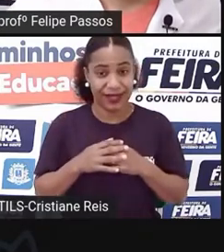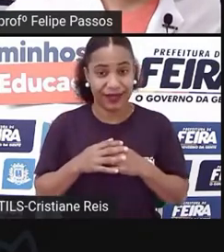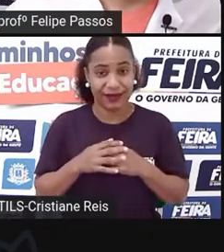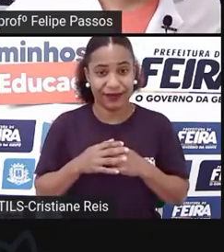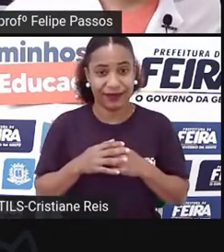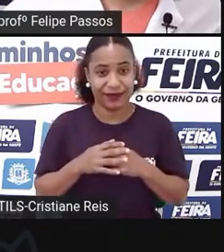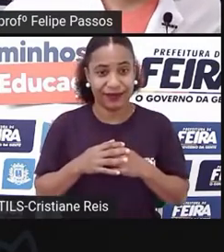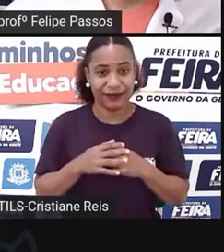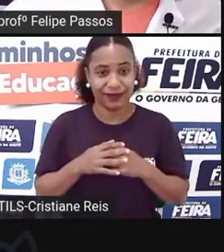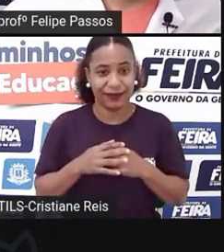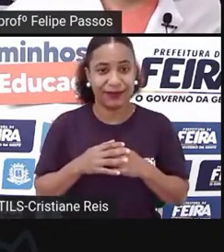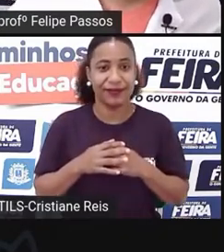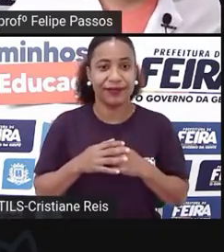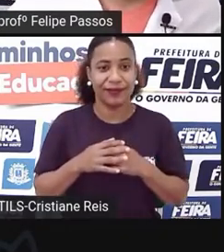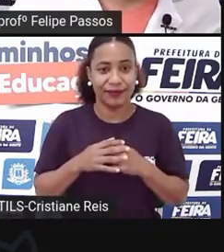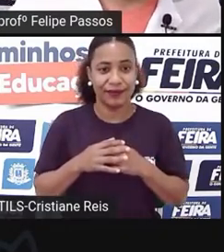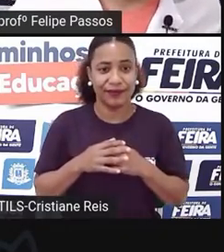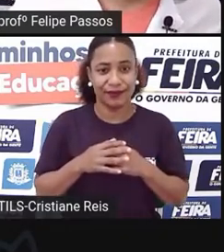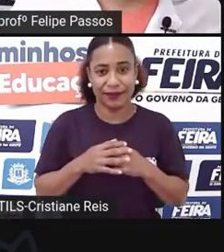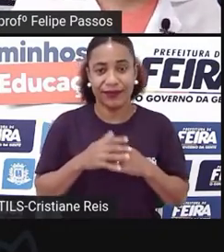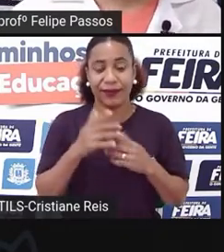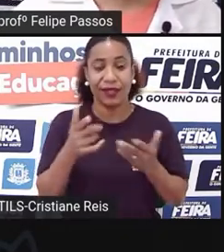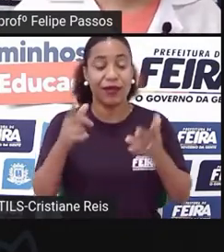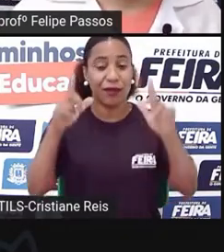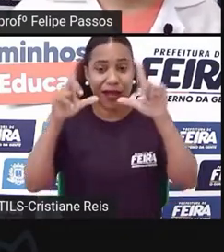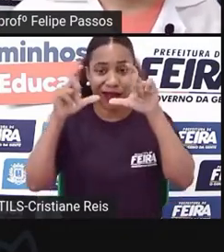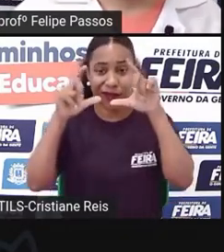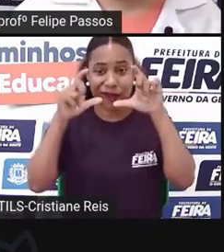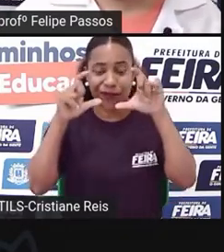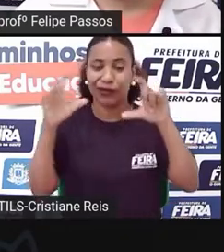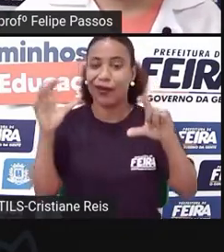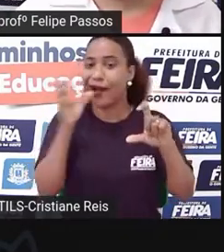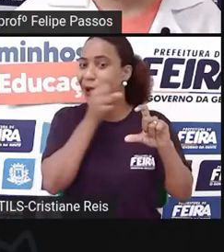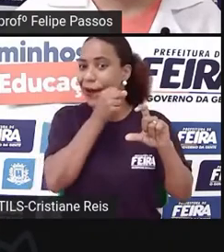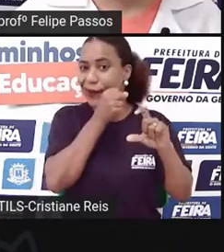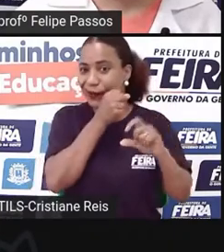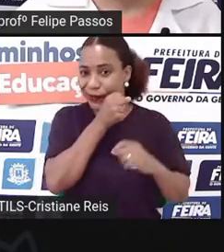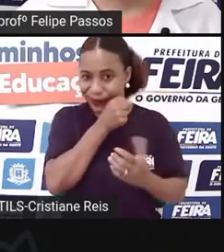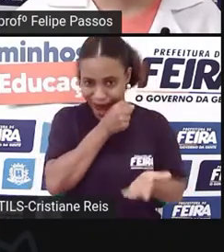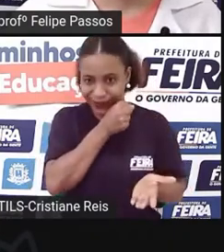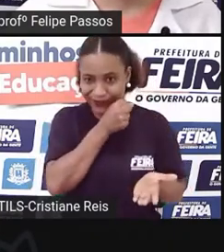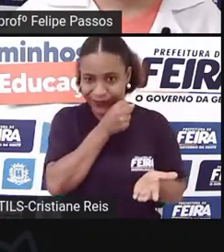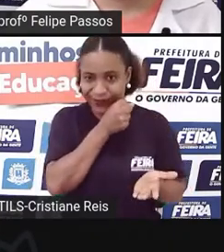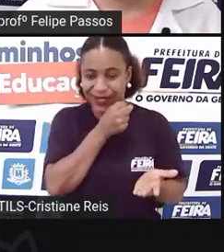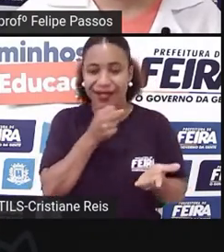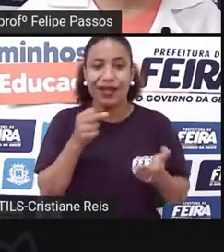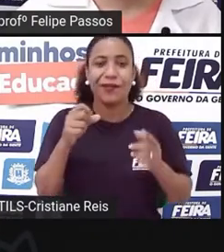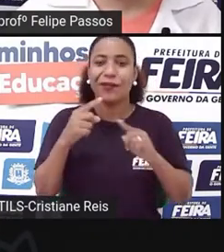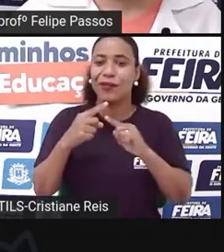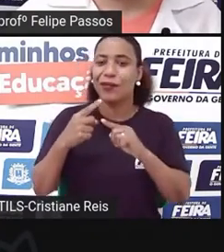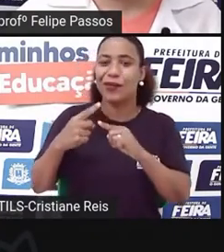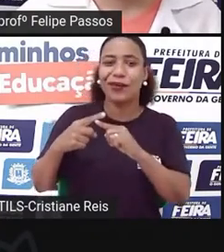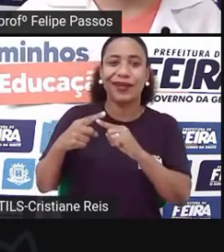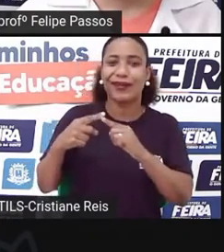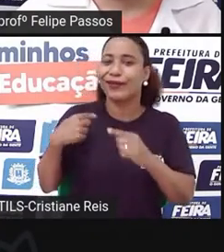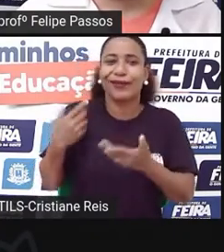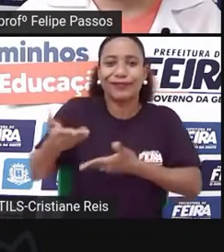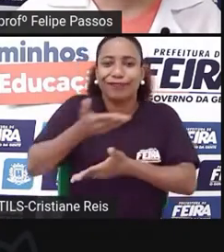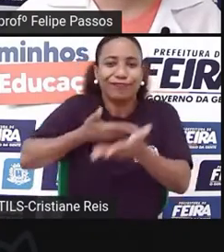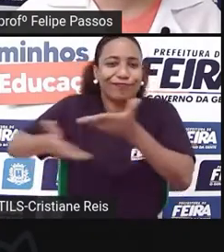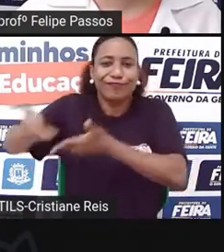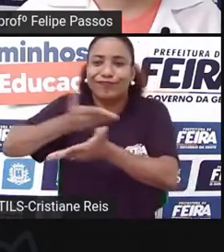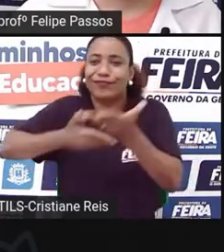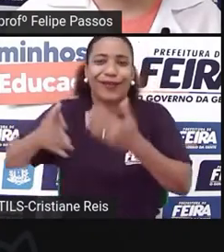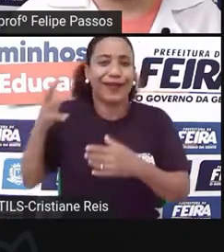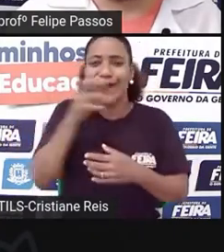hoje algo rápido, passageiro, eu acho que é uma noção do nosso tempo. Nossas relações estão rápidas e passageiras,